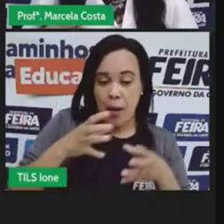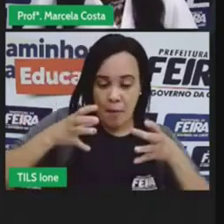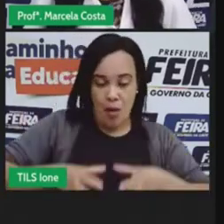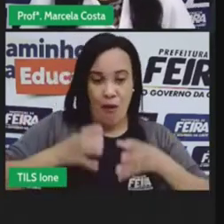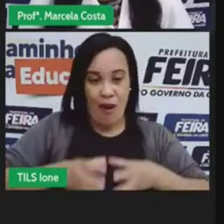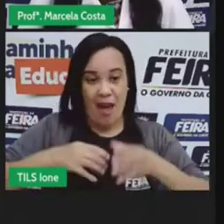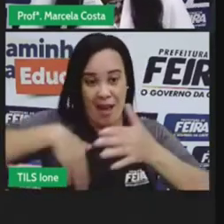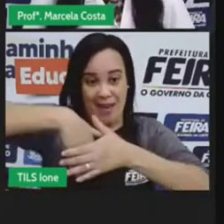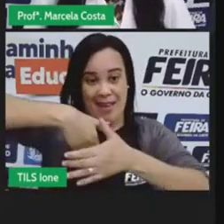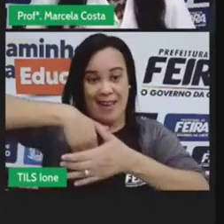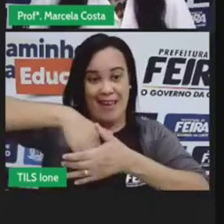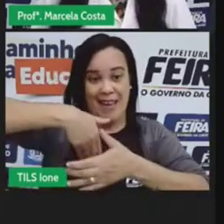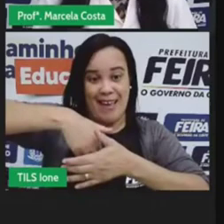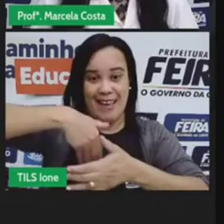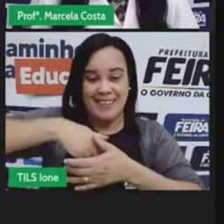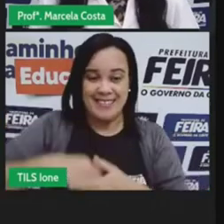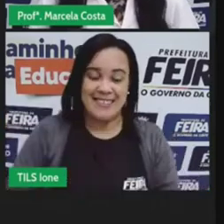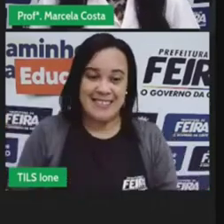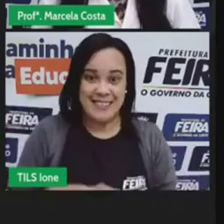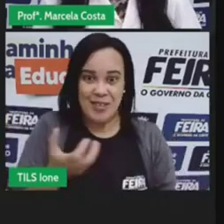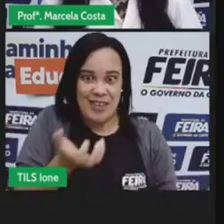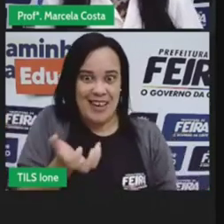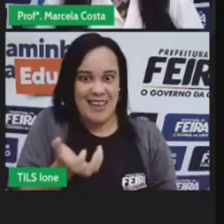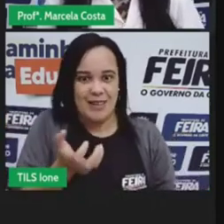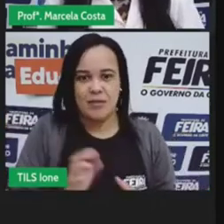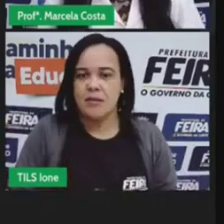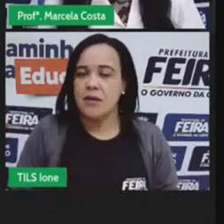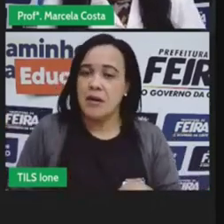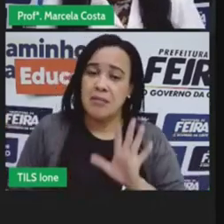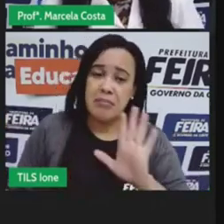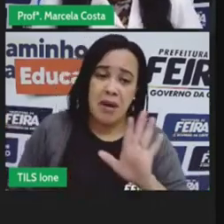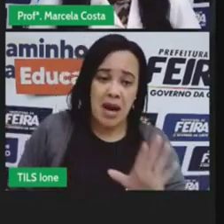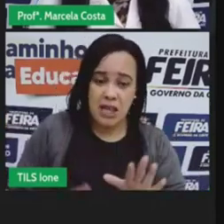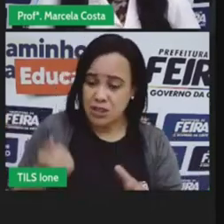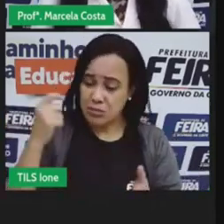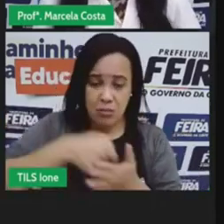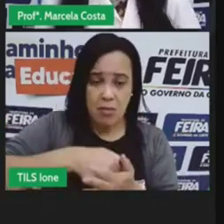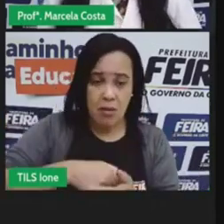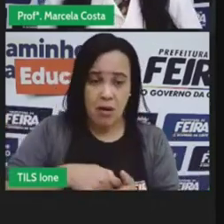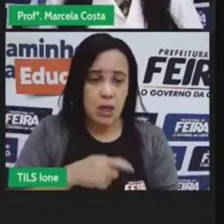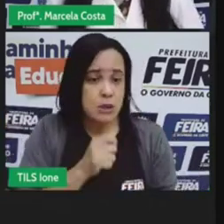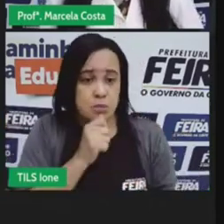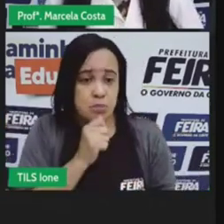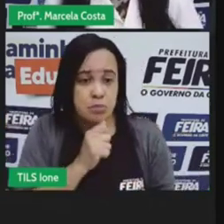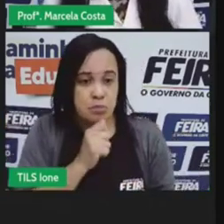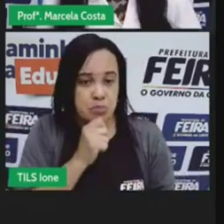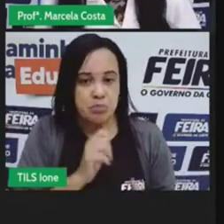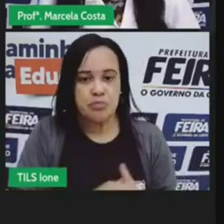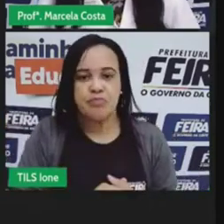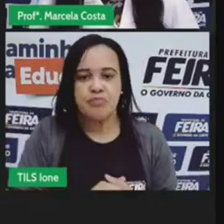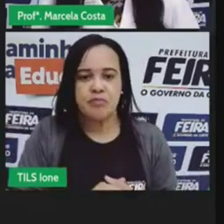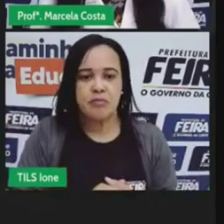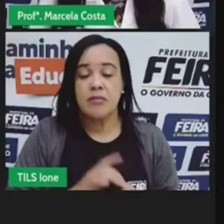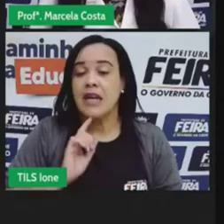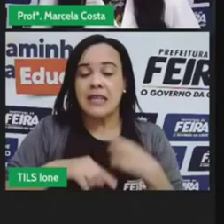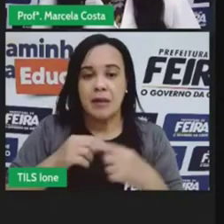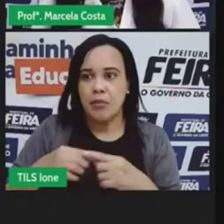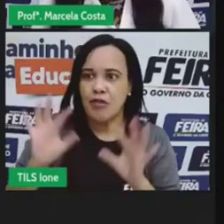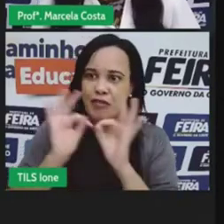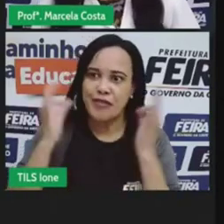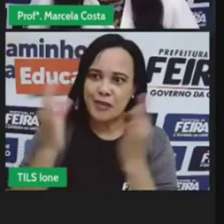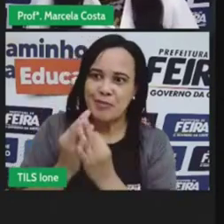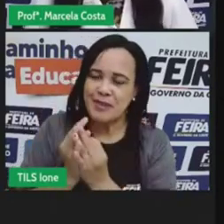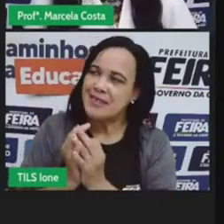se a gente fazer uma economia e aí você pode conversar com seus responsáveis para fazer esse planejamento de quanto você vai